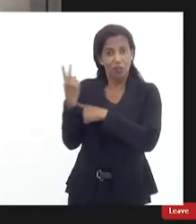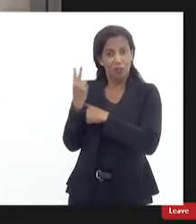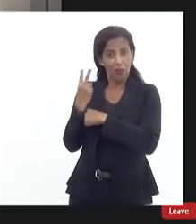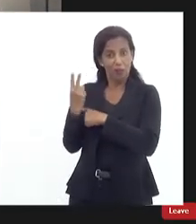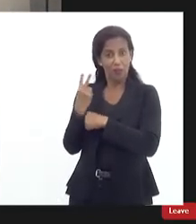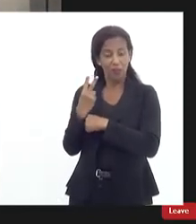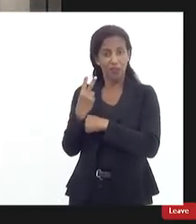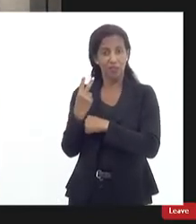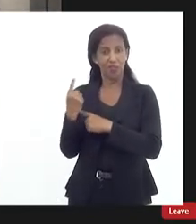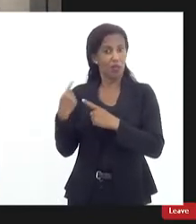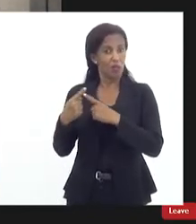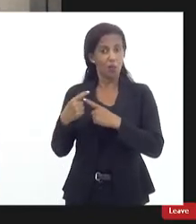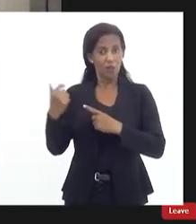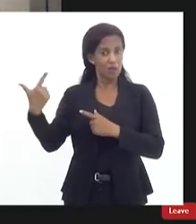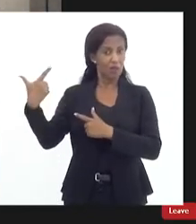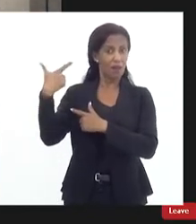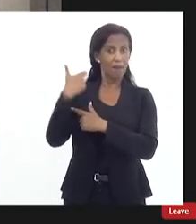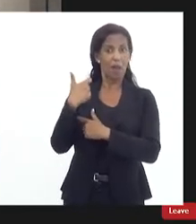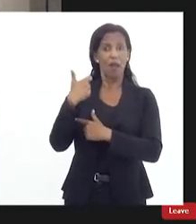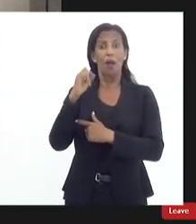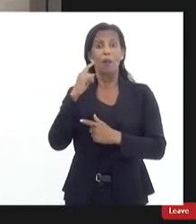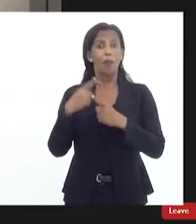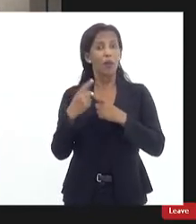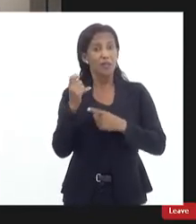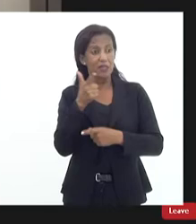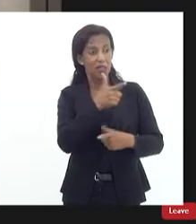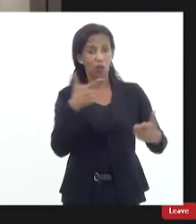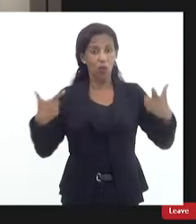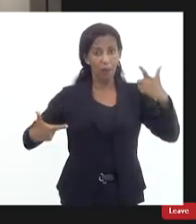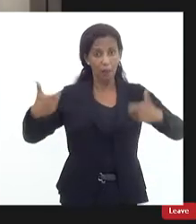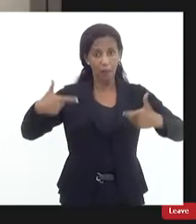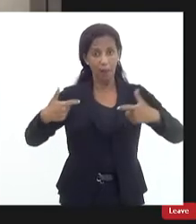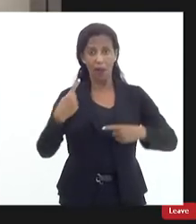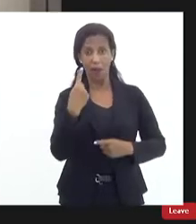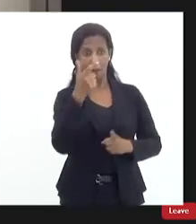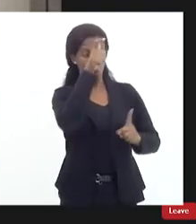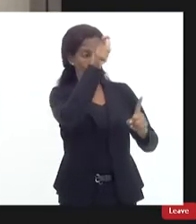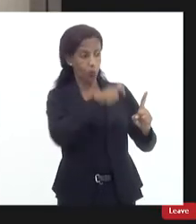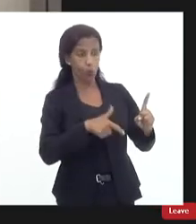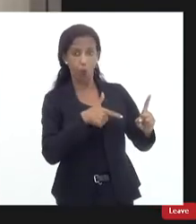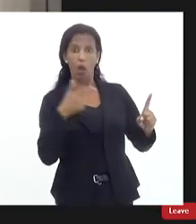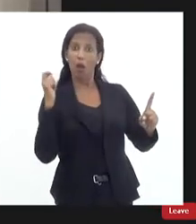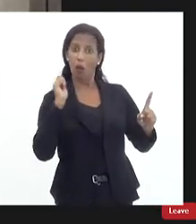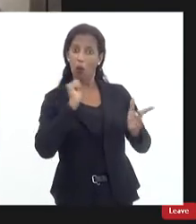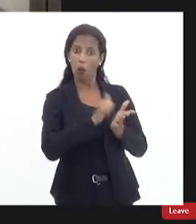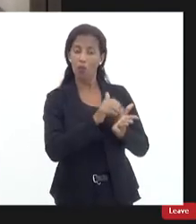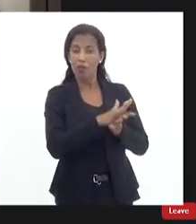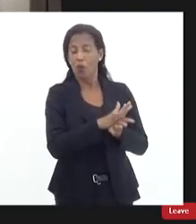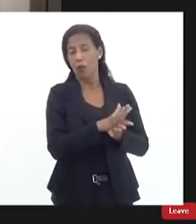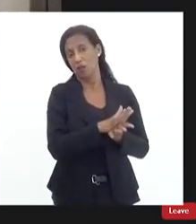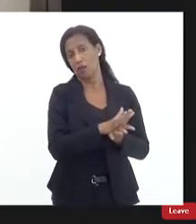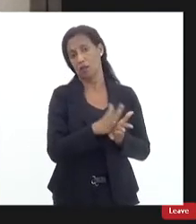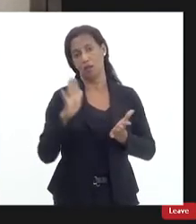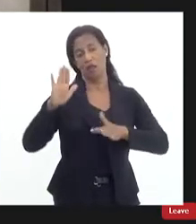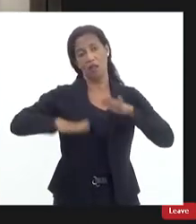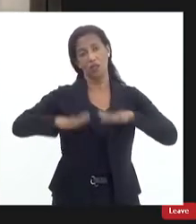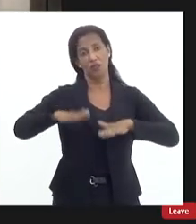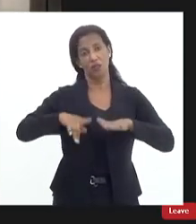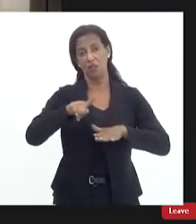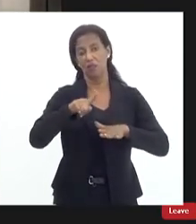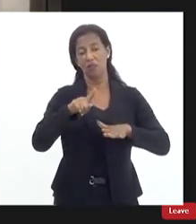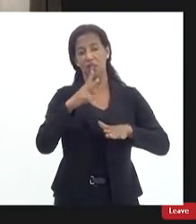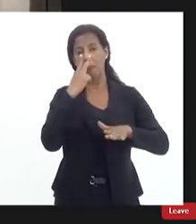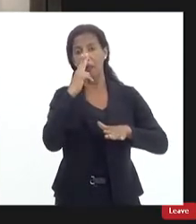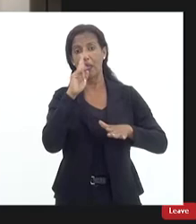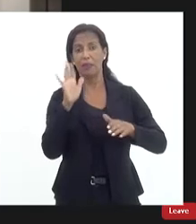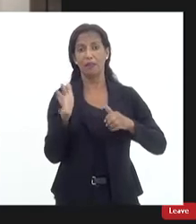e claro que vai ser atingido o inocente eu não concordo com isso mas às vezes você está encurralado então assim são